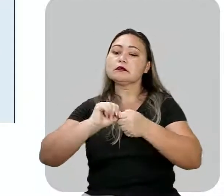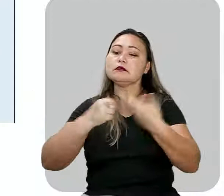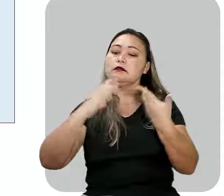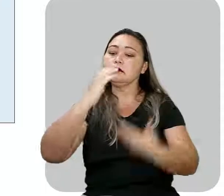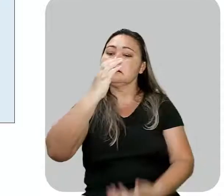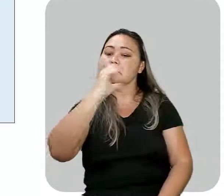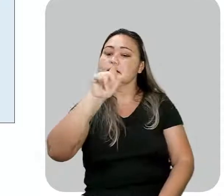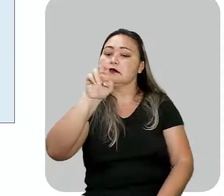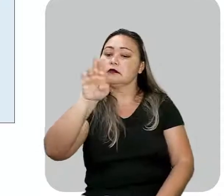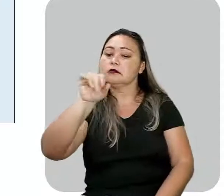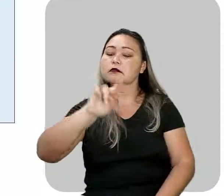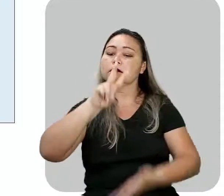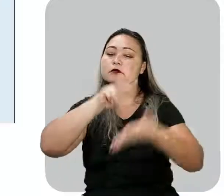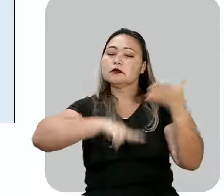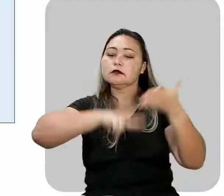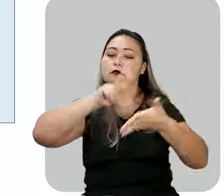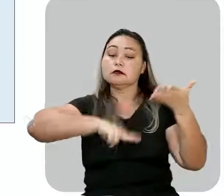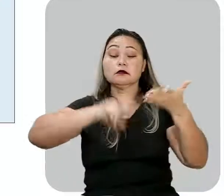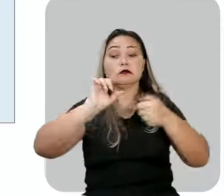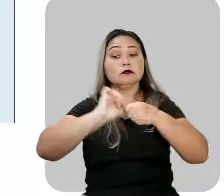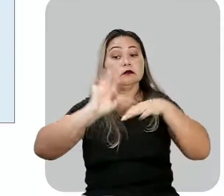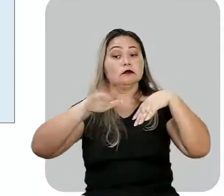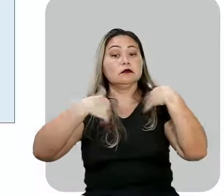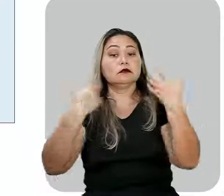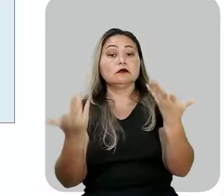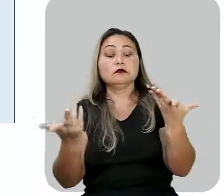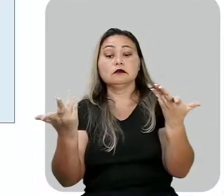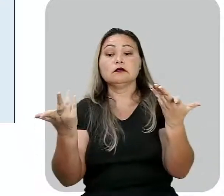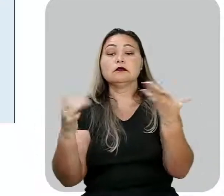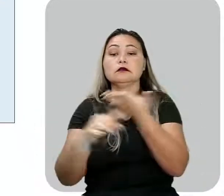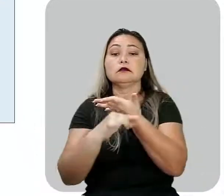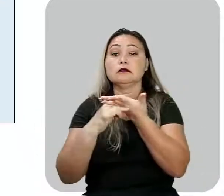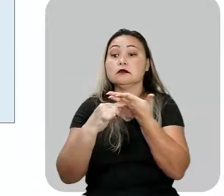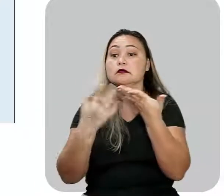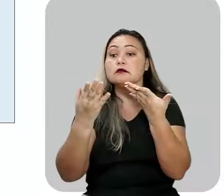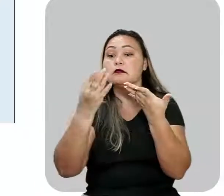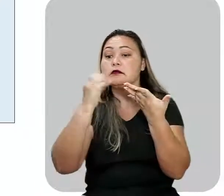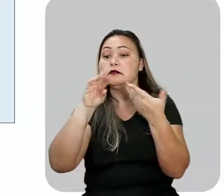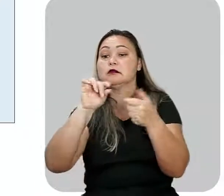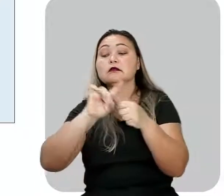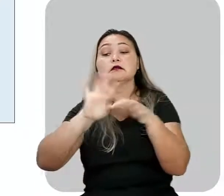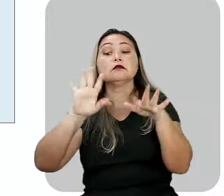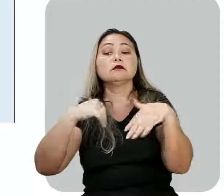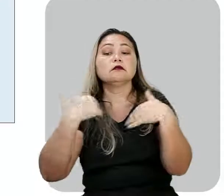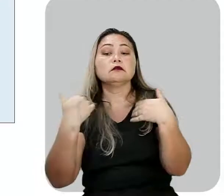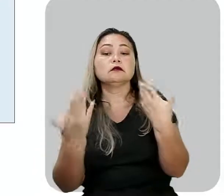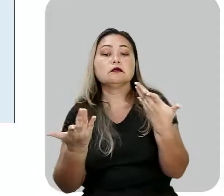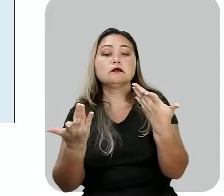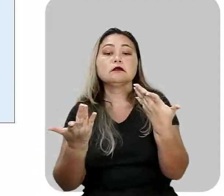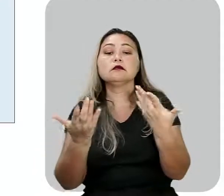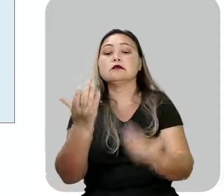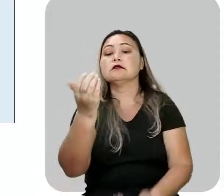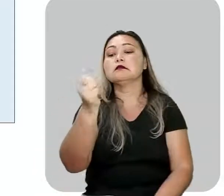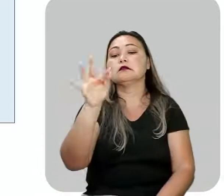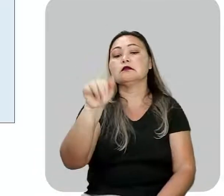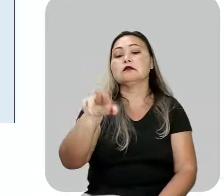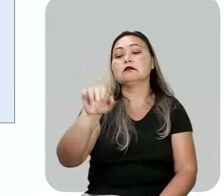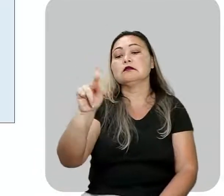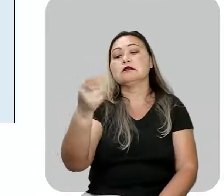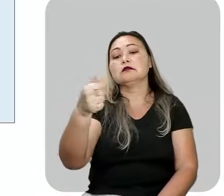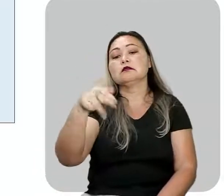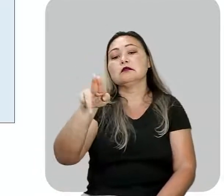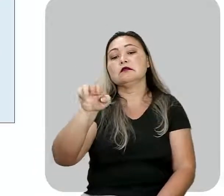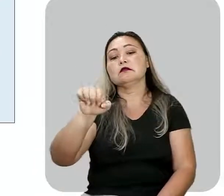Leitura, vamos falar um pouquinho sobre autor e obra. Como autor, nós temos Alfonso Henrique Dias,